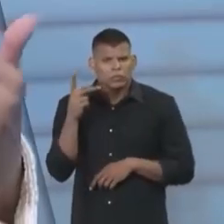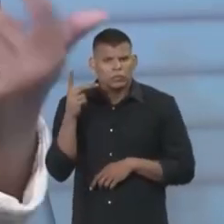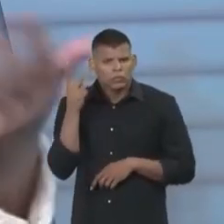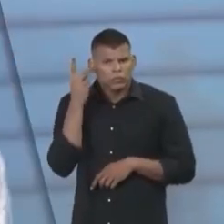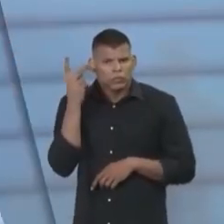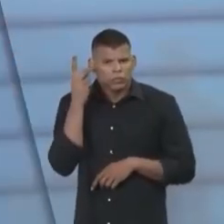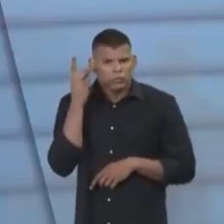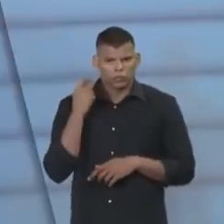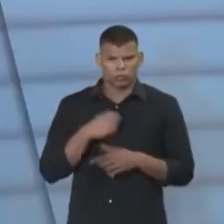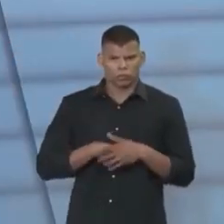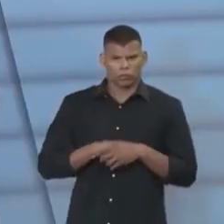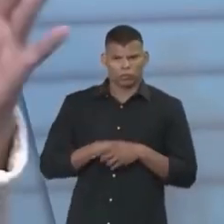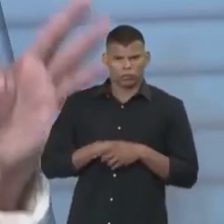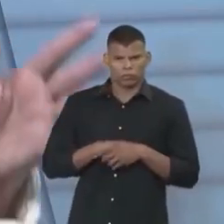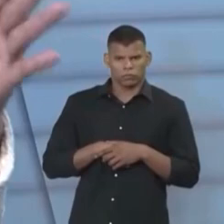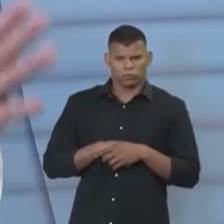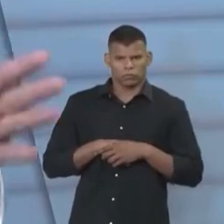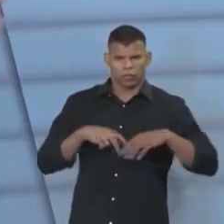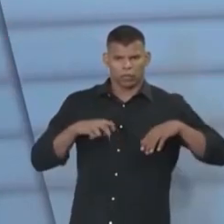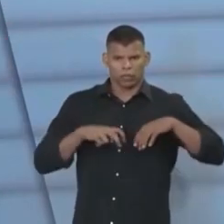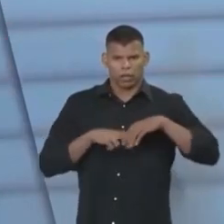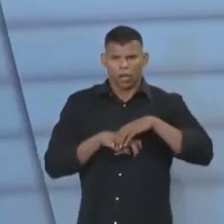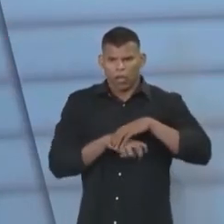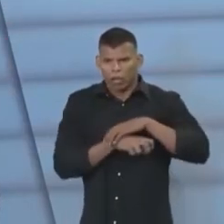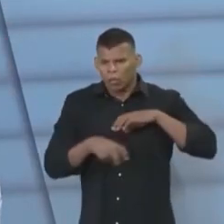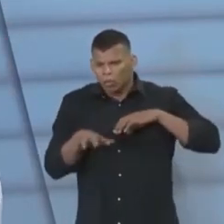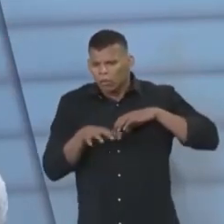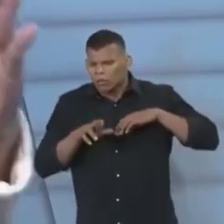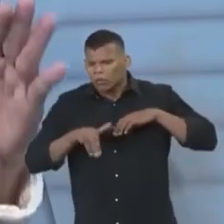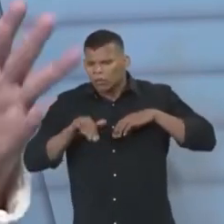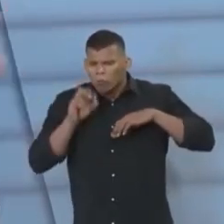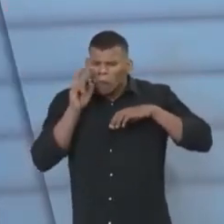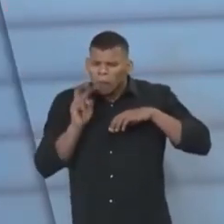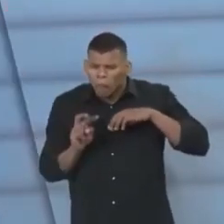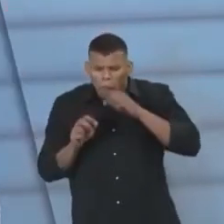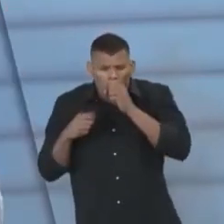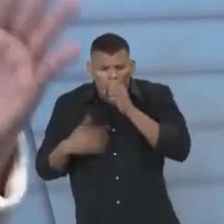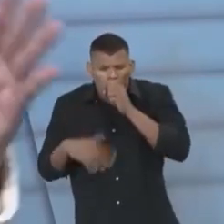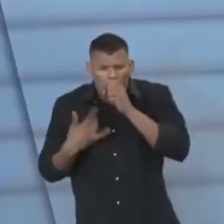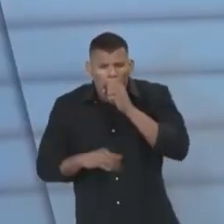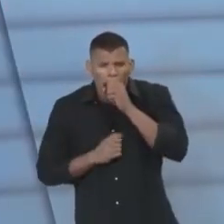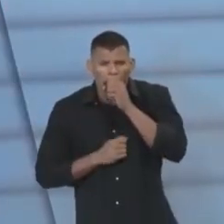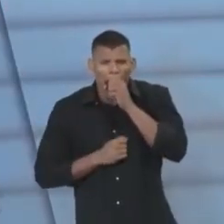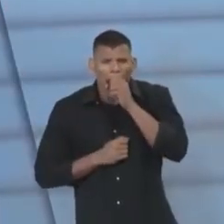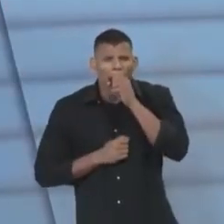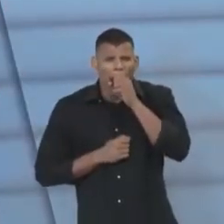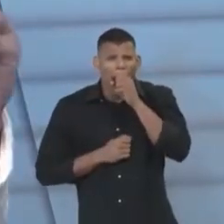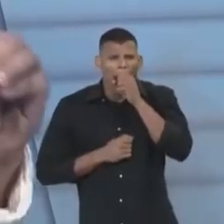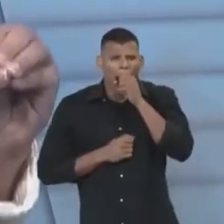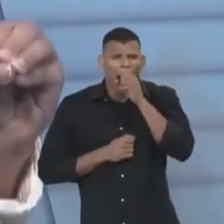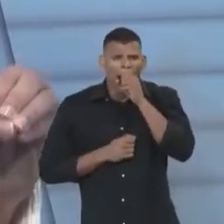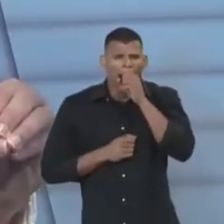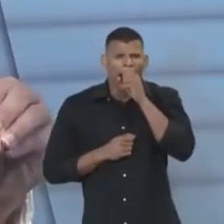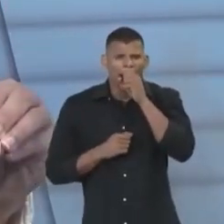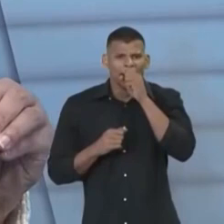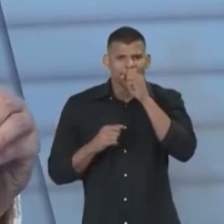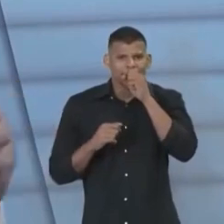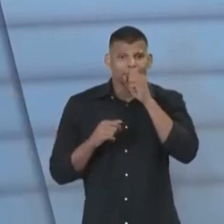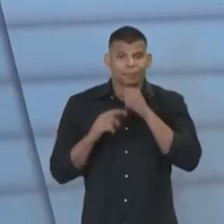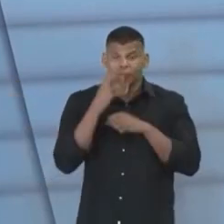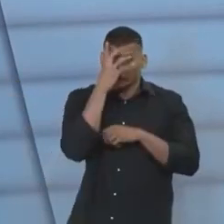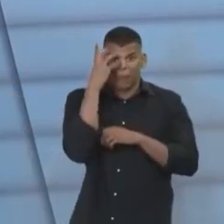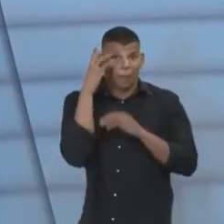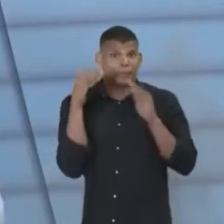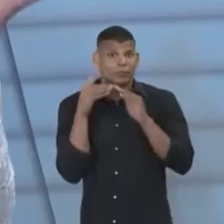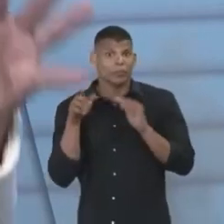trem e passar pelo Rio Tietê. Agora, imagine as pessoas que têm esse caminho como ir de volta de outubro. E que moram ali,